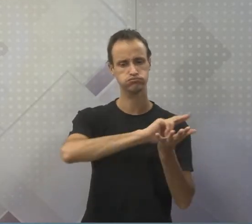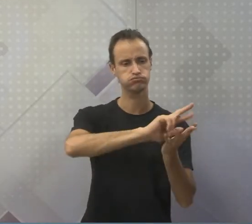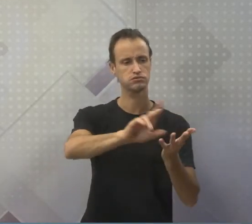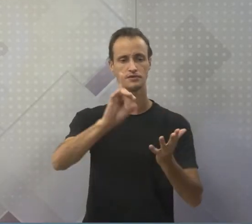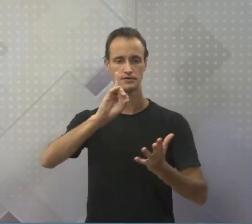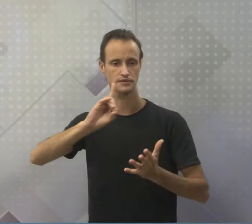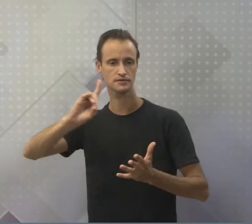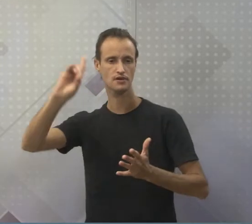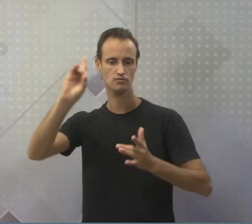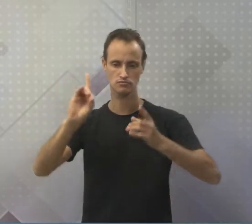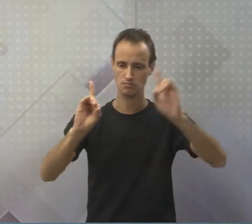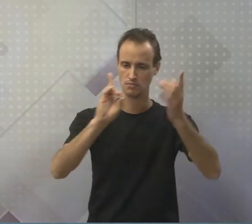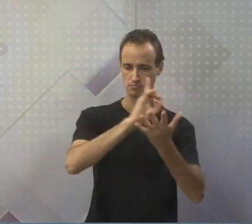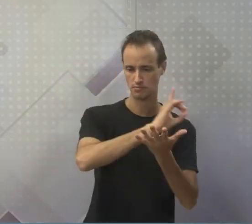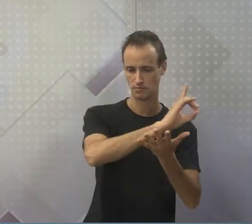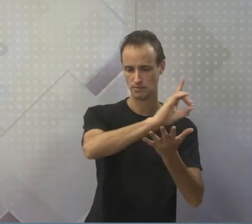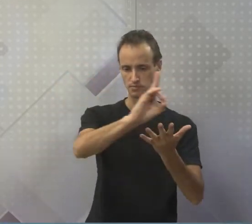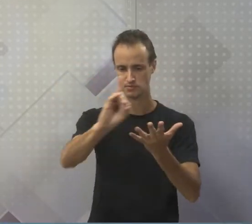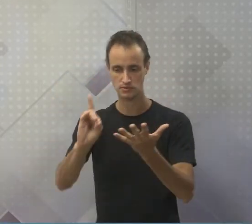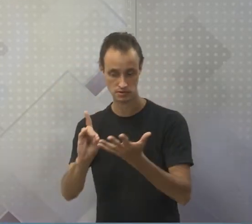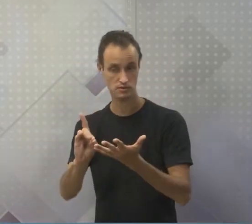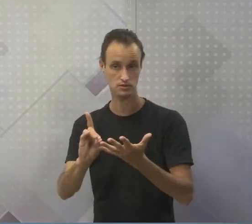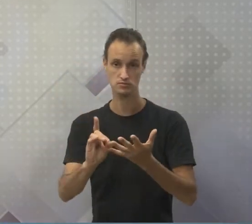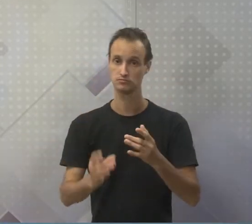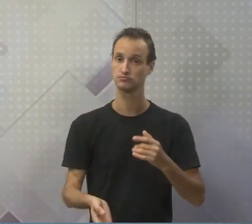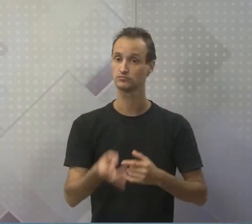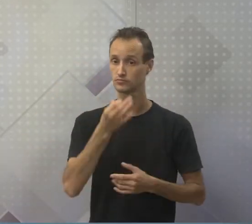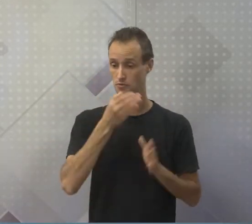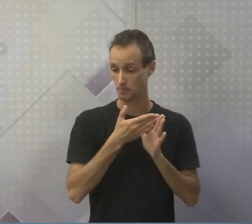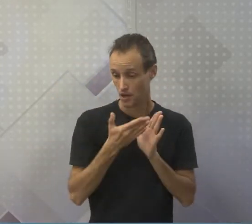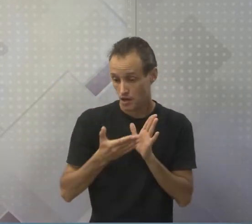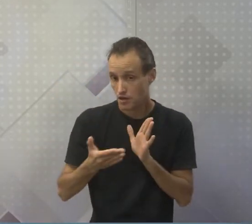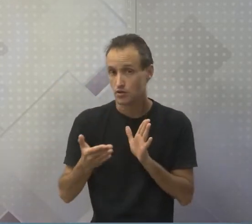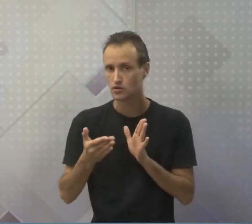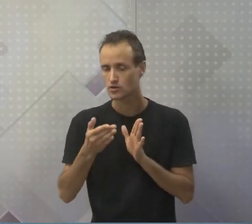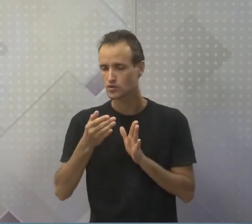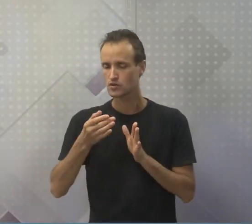semideuses. Nesta época, segundo os gregos, não existiam humanos.